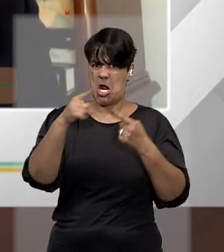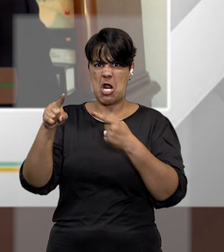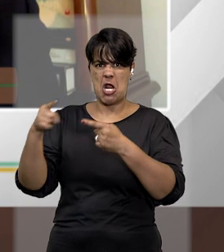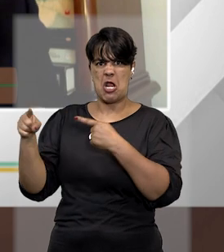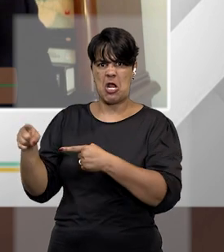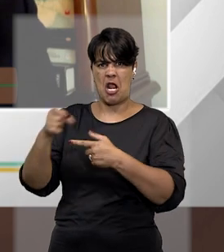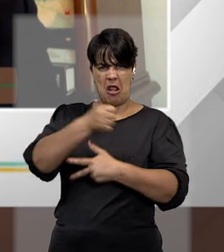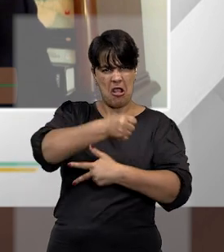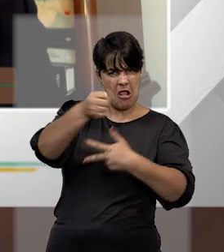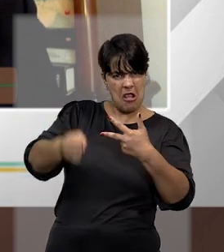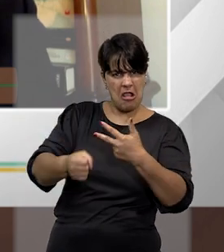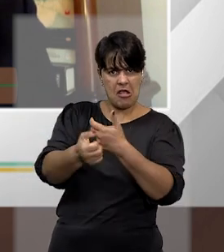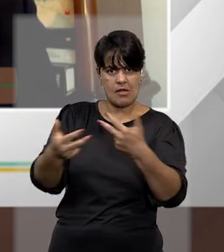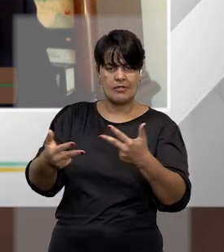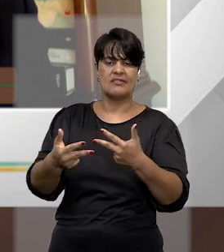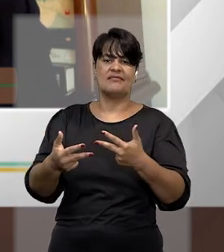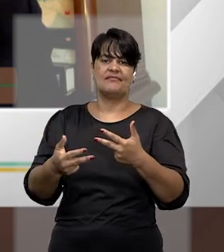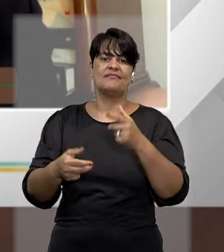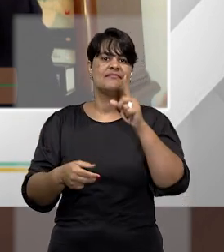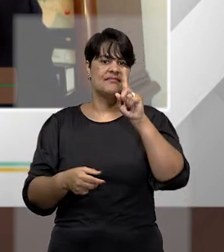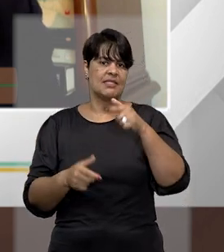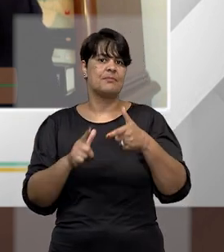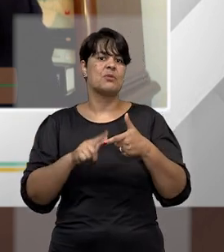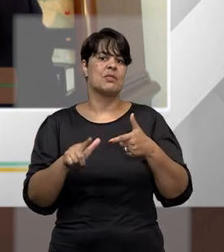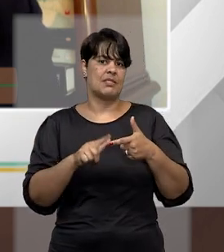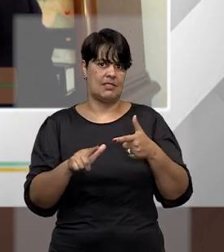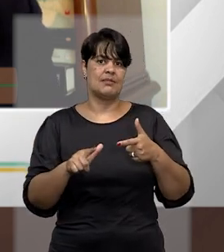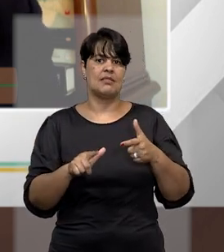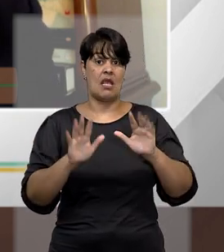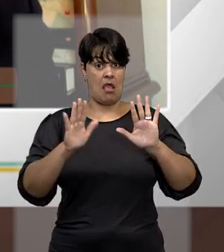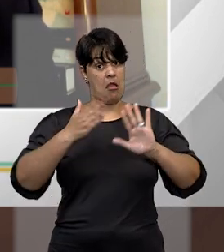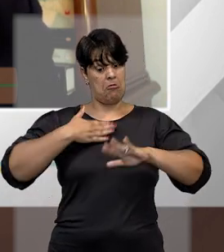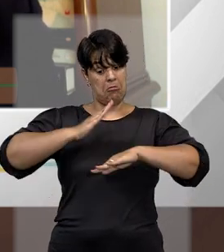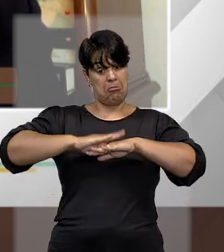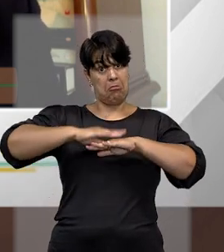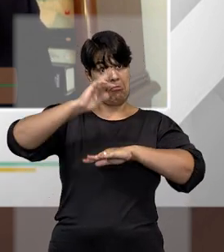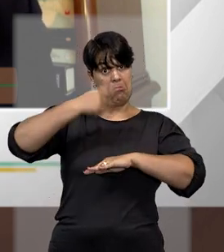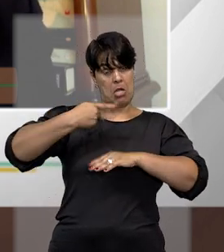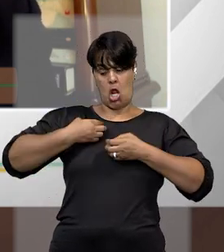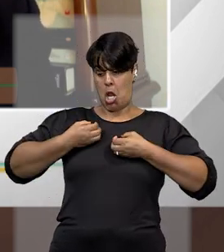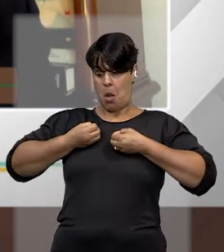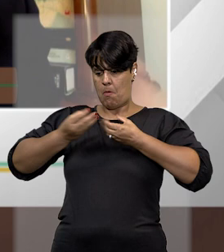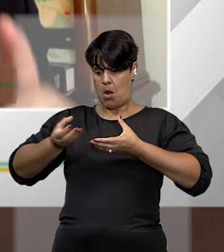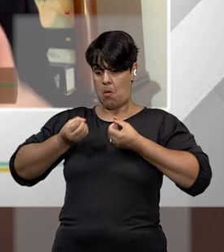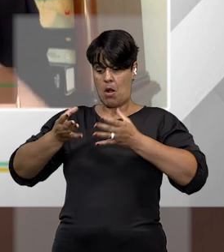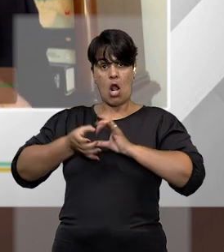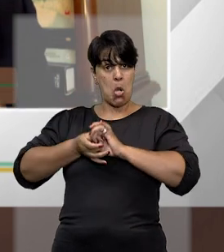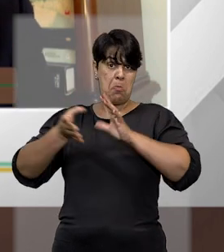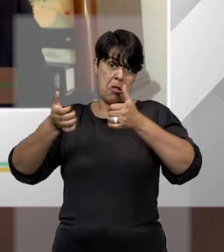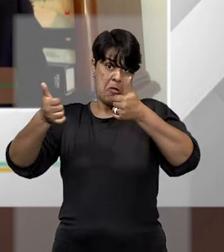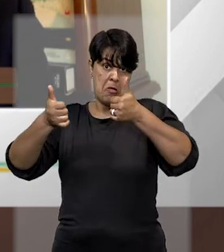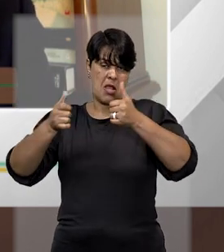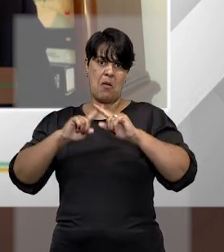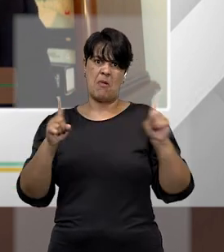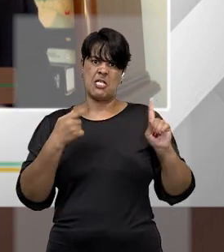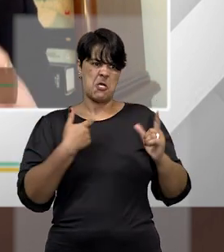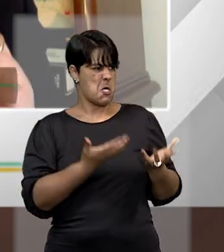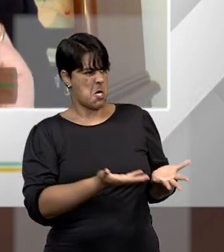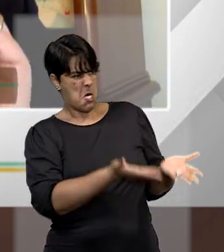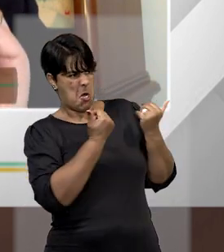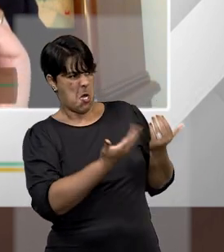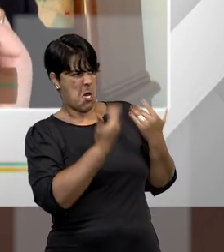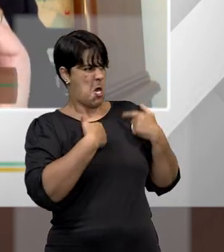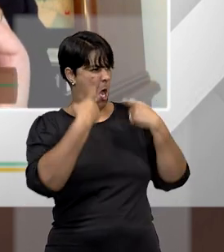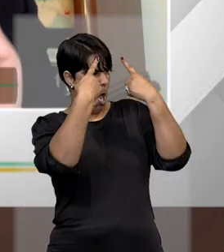é o grande problema. Até onde vai a liberdade de manifestação e a incitação ao crime? Porque vamos lembrar uma coisa,